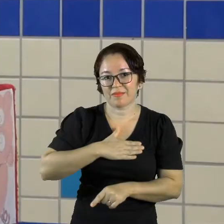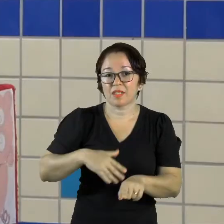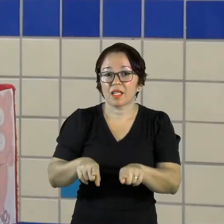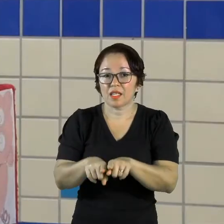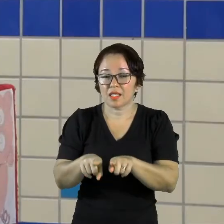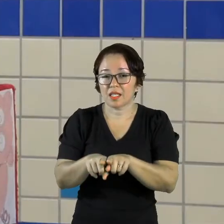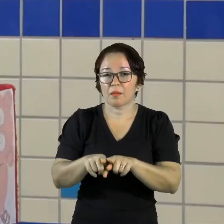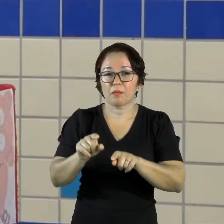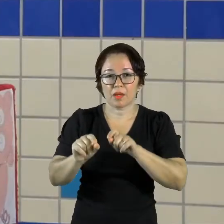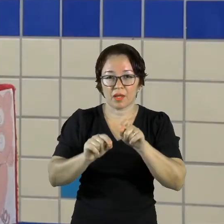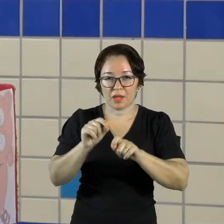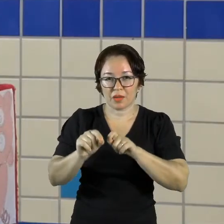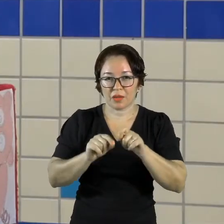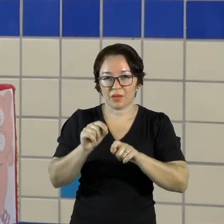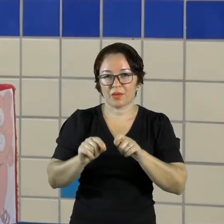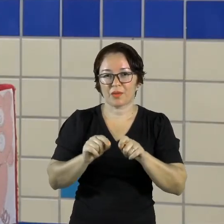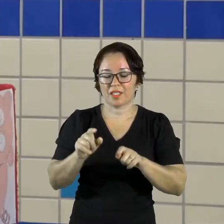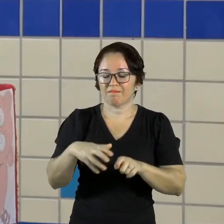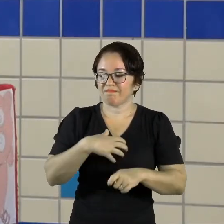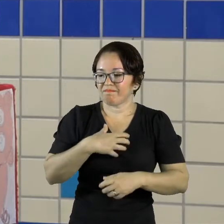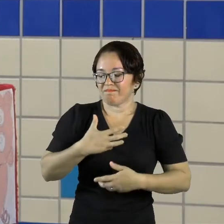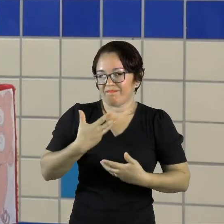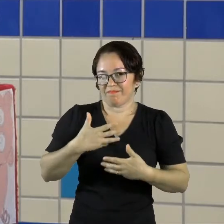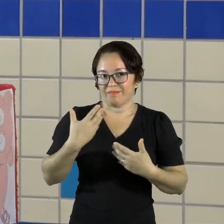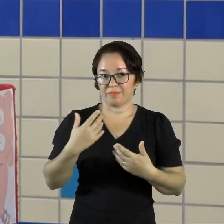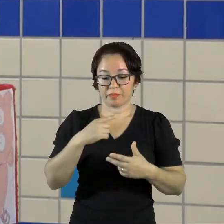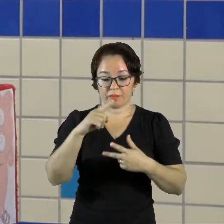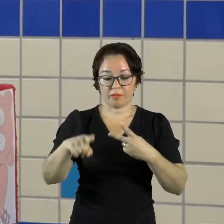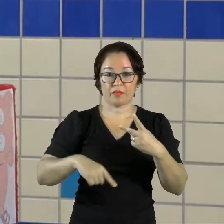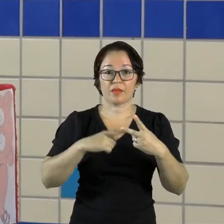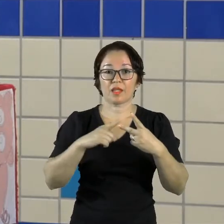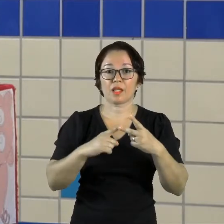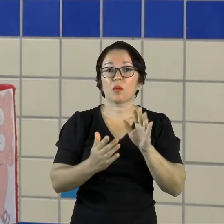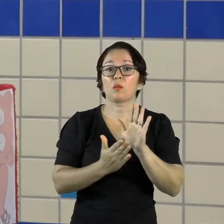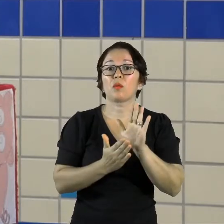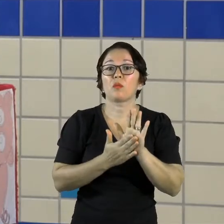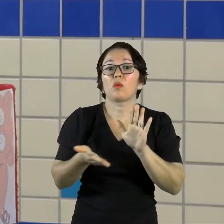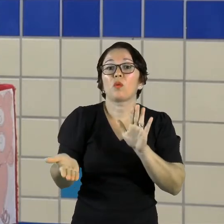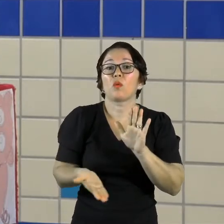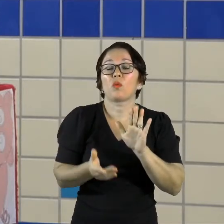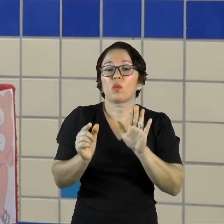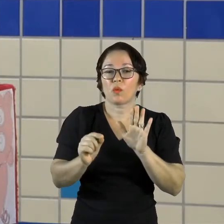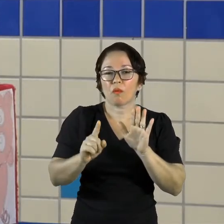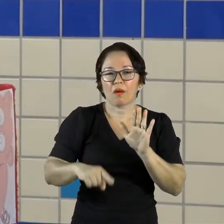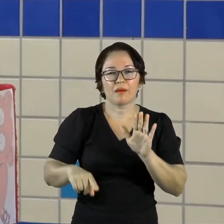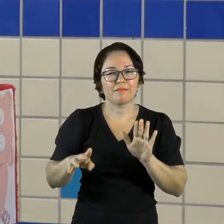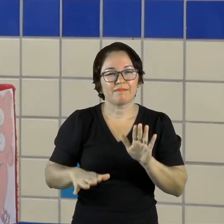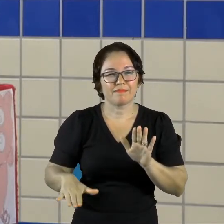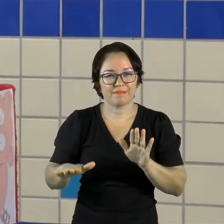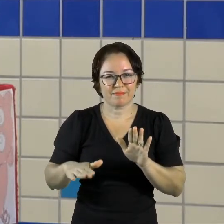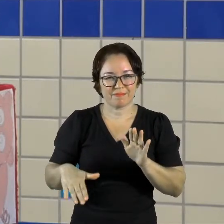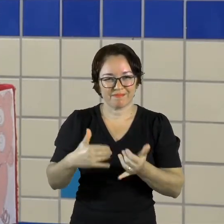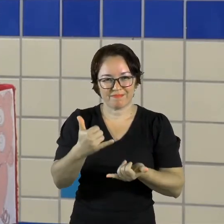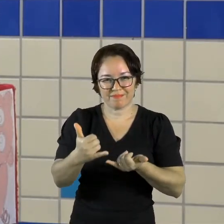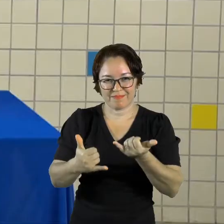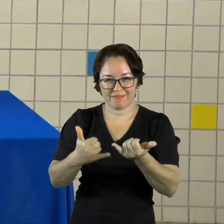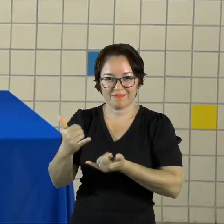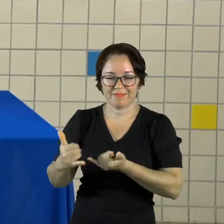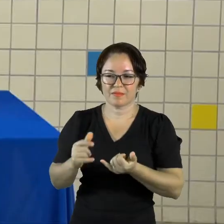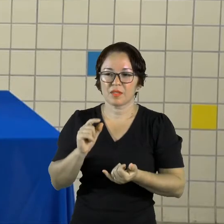Dando continuidade, nossa segunda proposta de hoje É uma brincadeira bem divertida Mímica dos animais